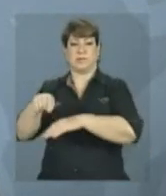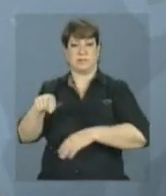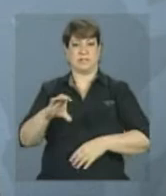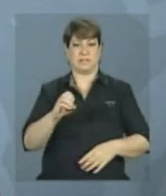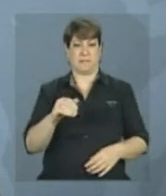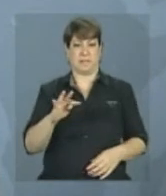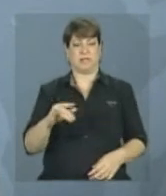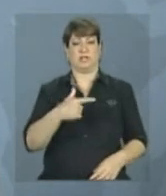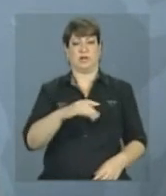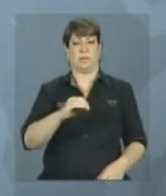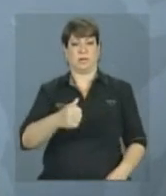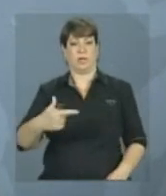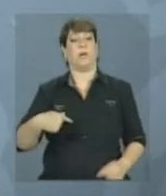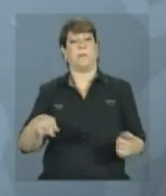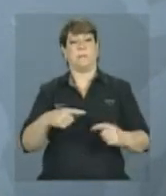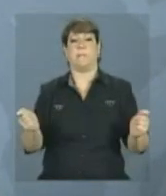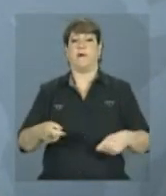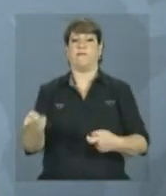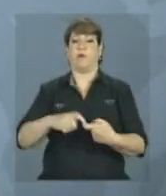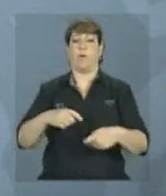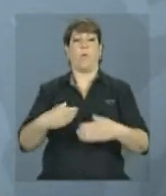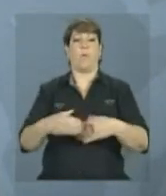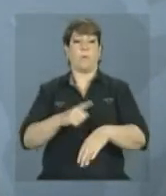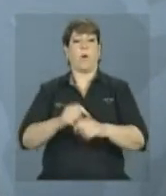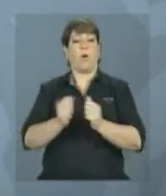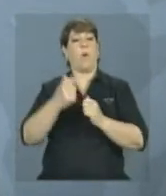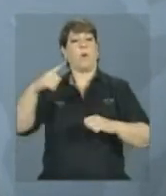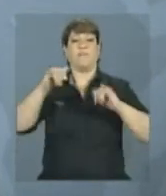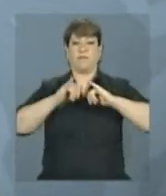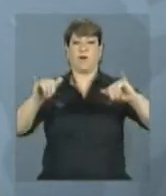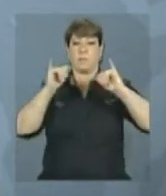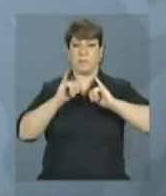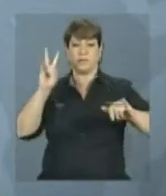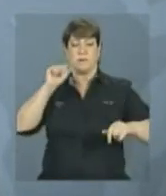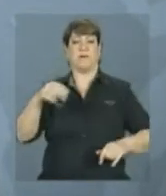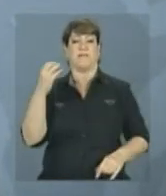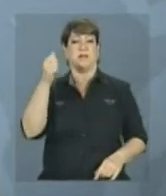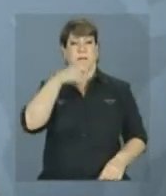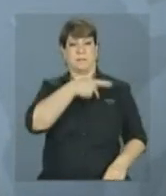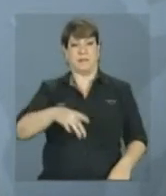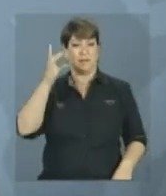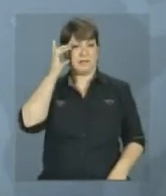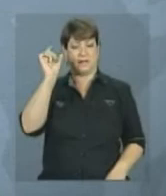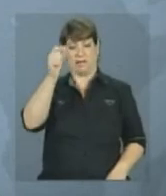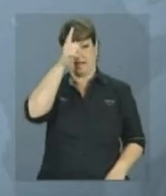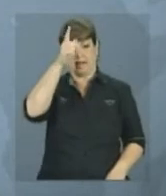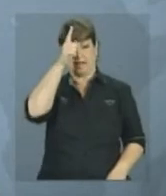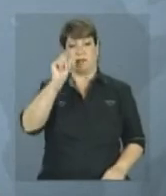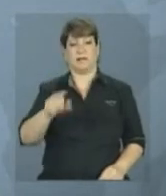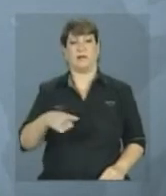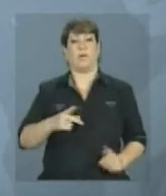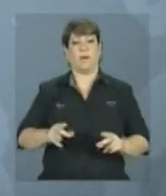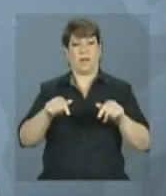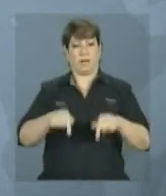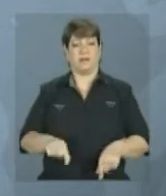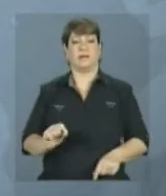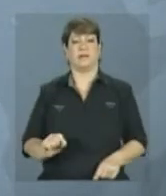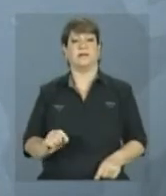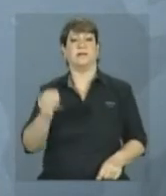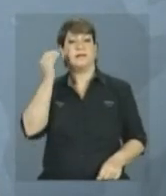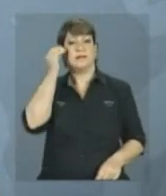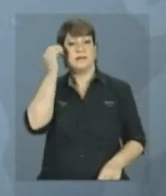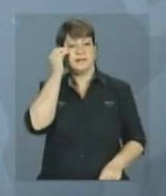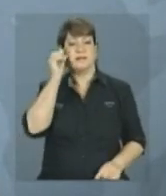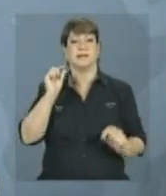2012. Lembrando, então, que podemos voltar a qualquer momento com outras informações sobre a viagem da presidenta Dilma Rousseff à Alemanha. Continue agora